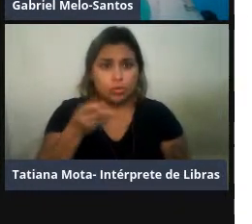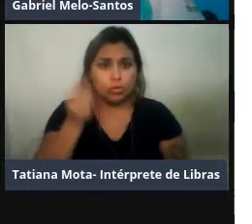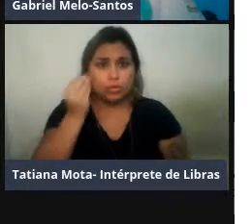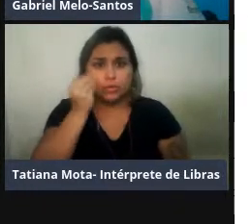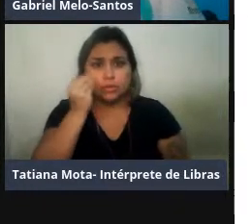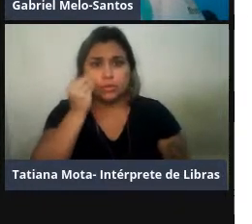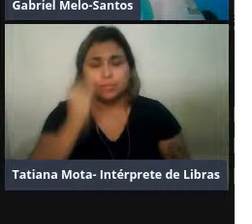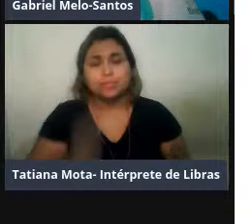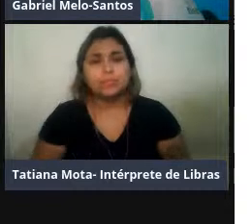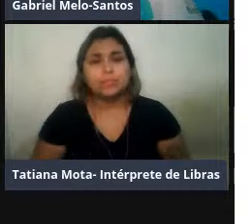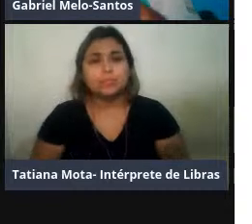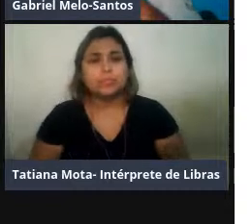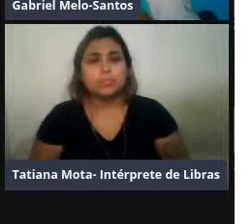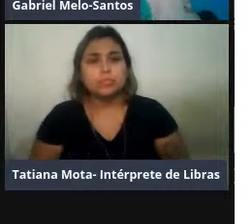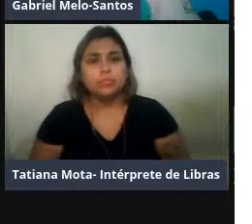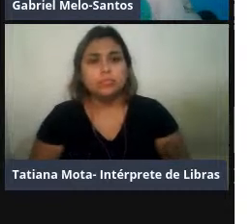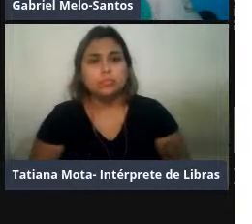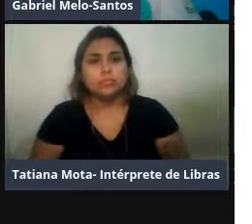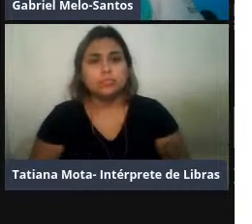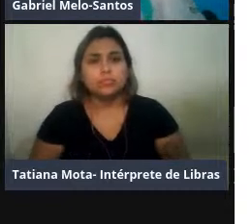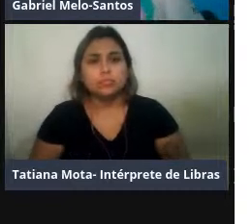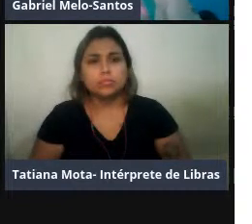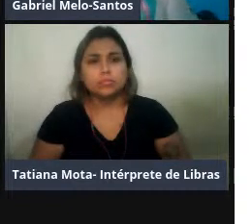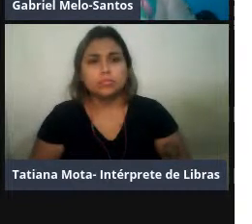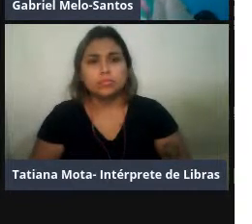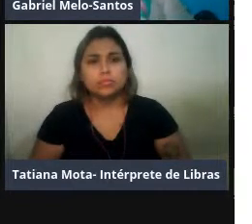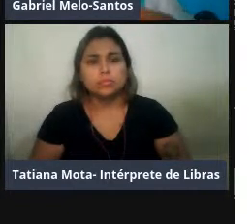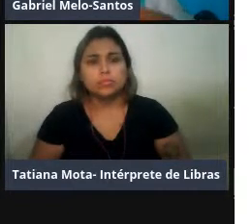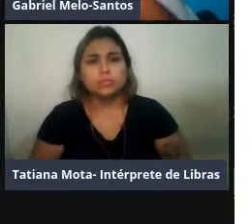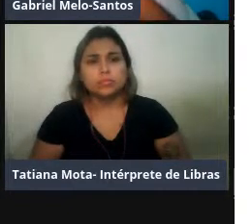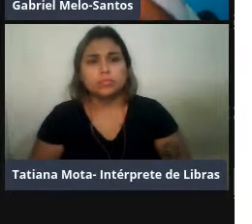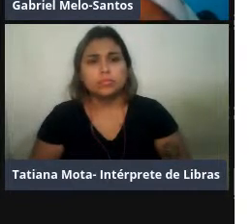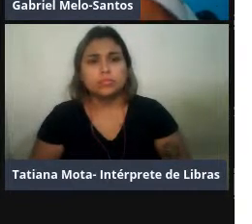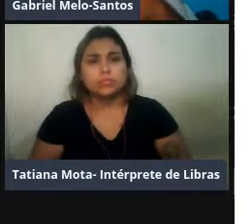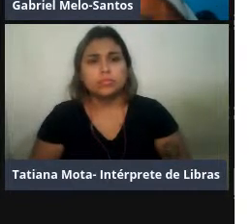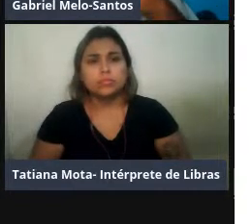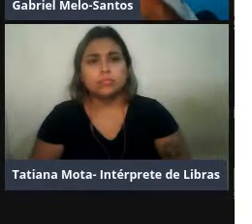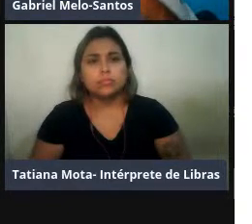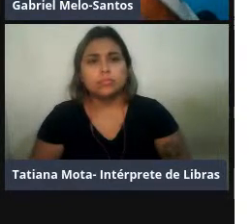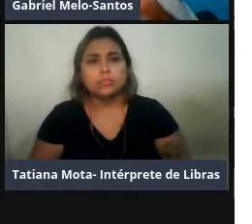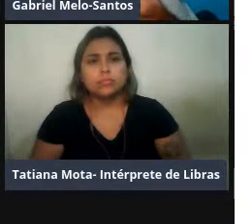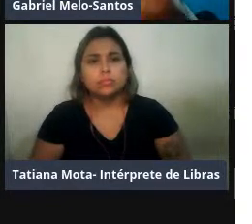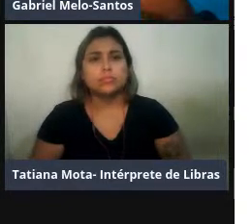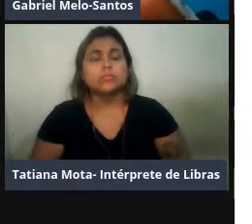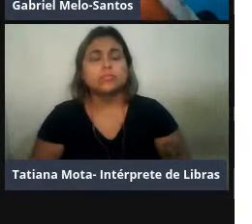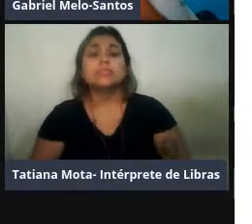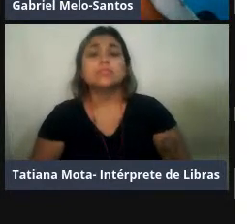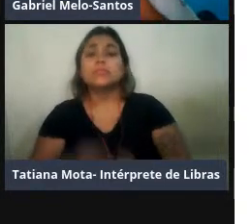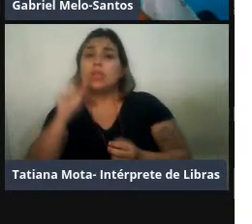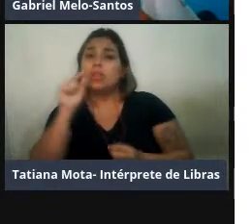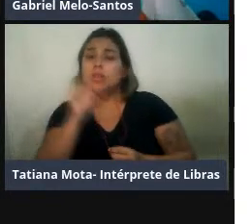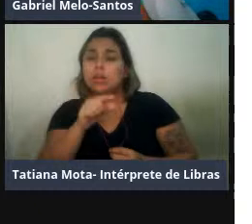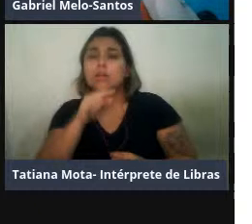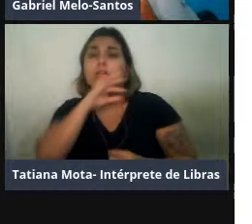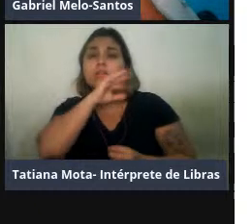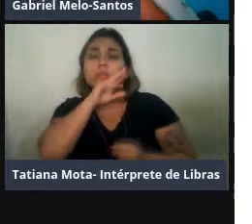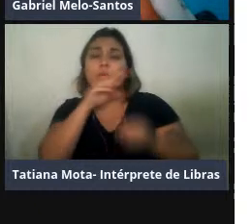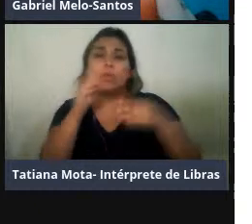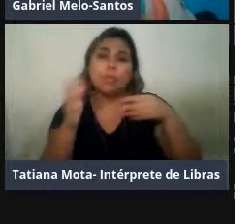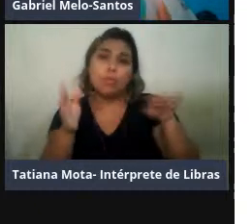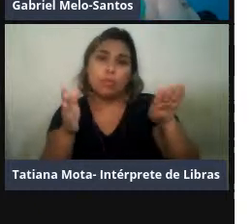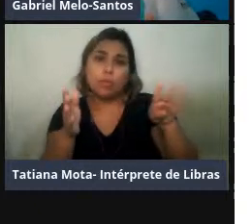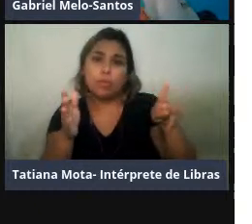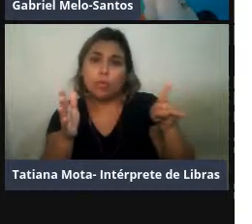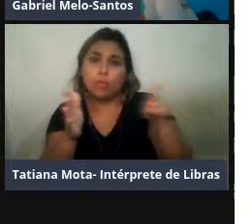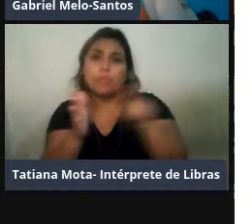antigas e aqui as linhagens mais recentes, assim, bichos de rio, e esses bichos mais antigos, eles podem dar pistas